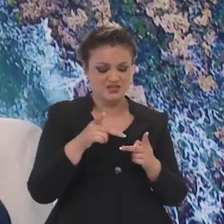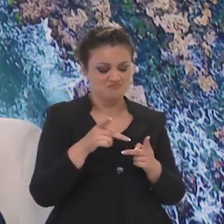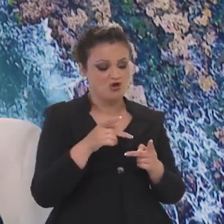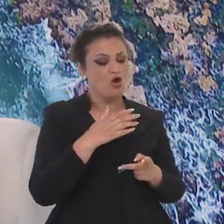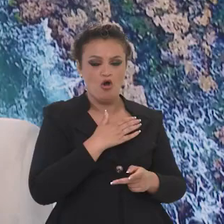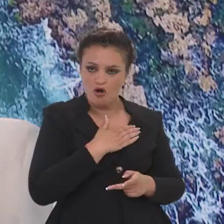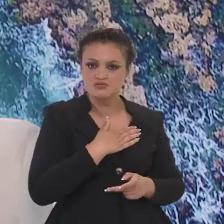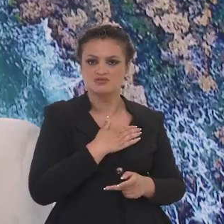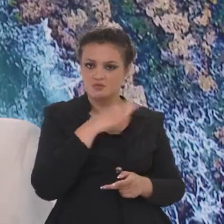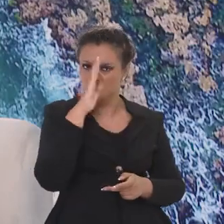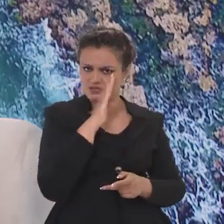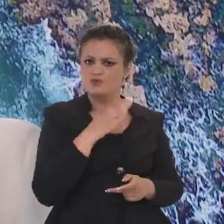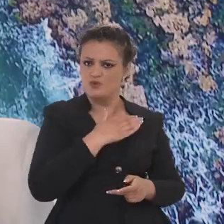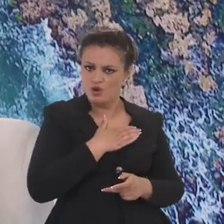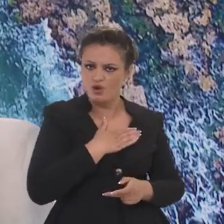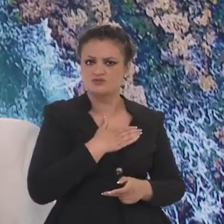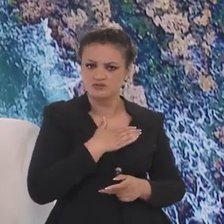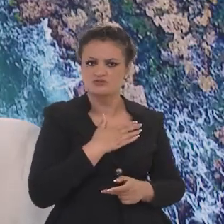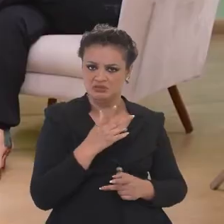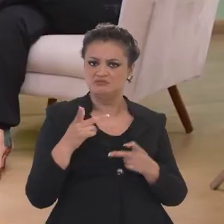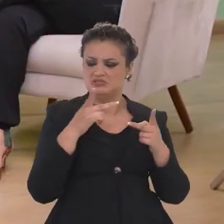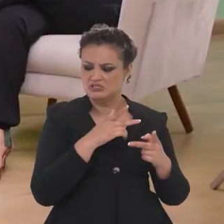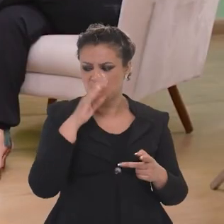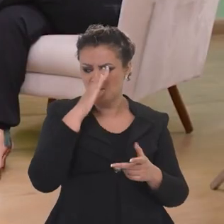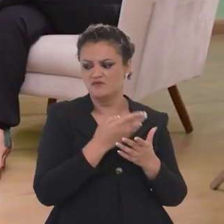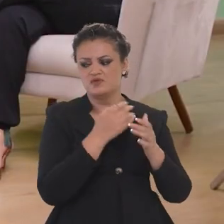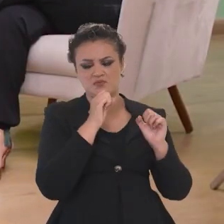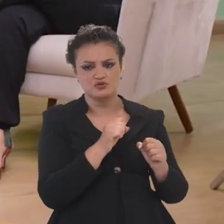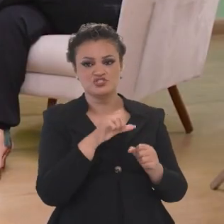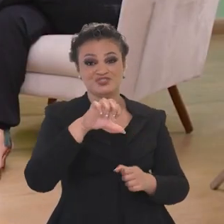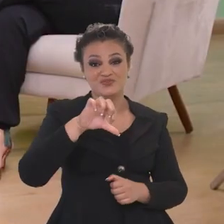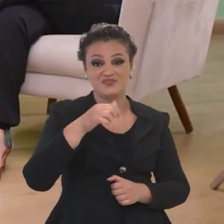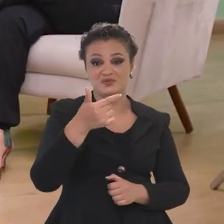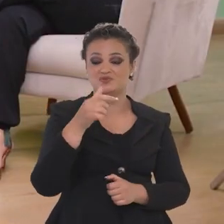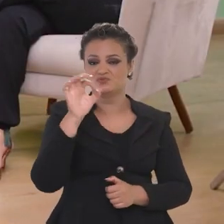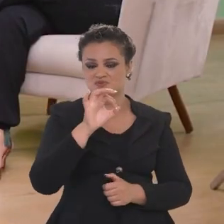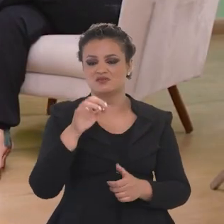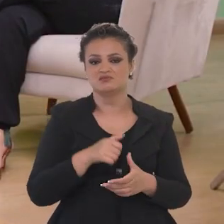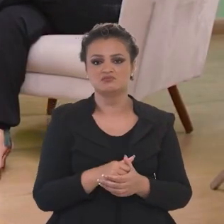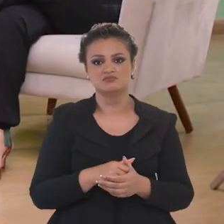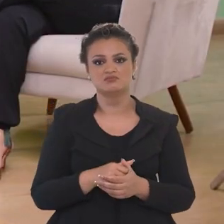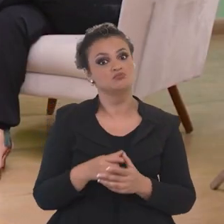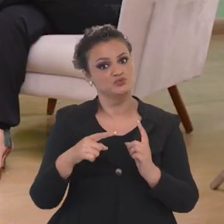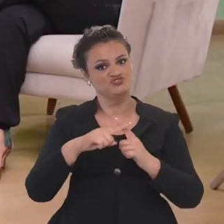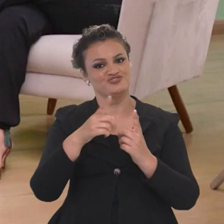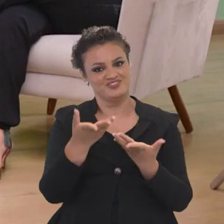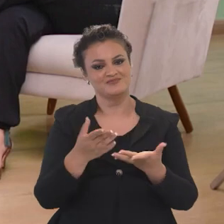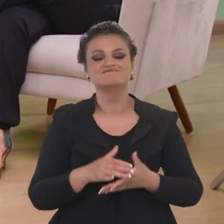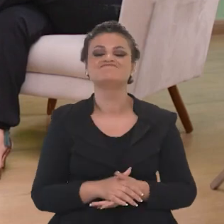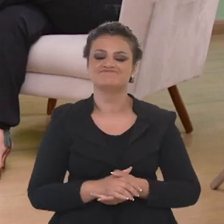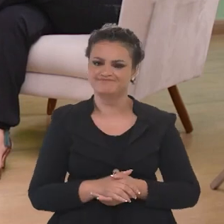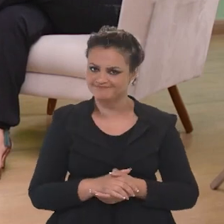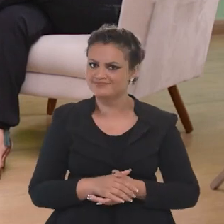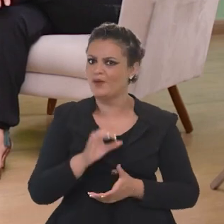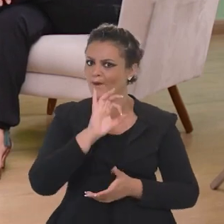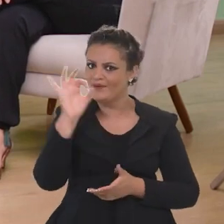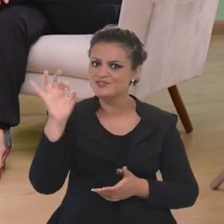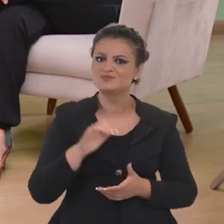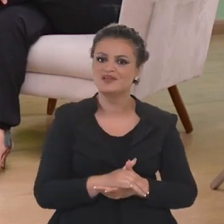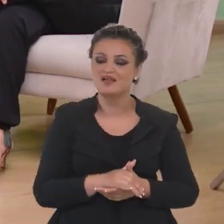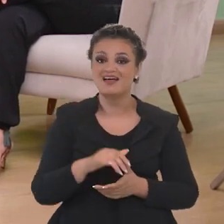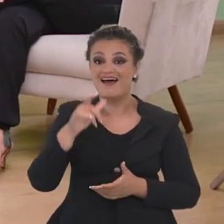querem voltar ou indicam o Brasil como lugar a ser visitado. 92%. Ou seja, isso é muito positivo, né? É